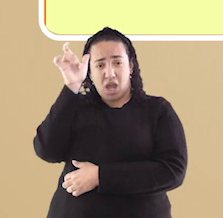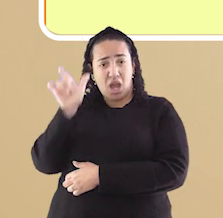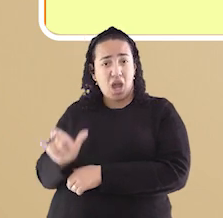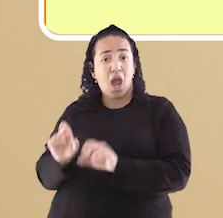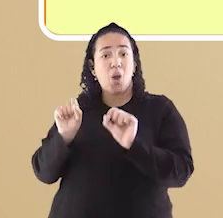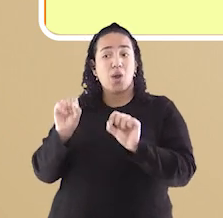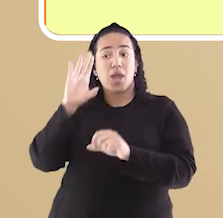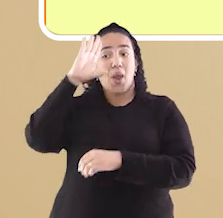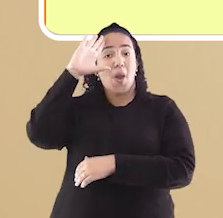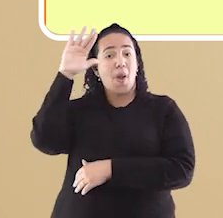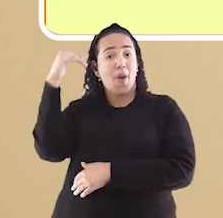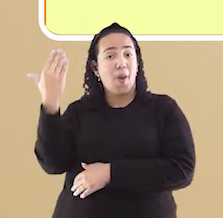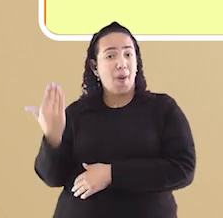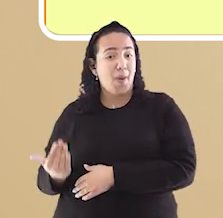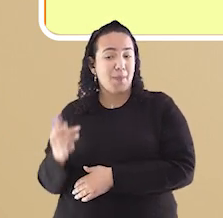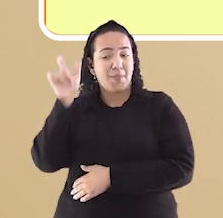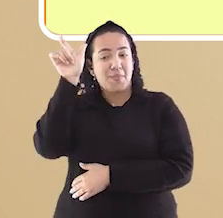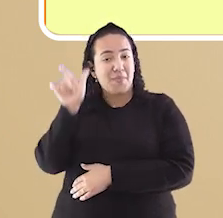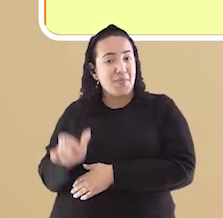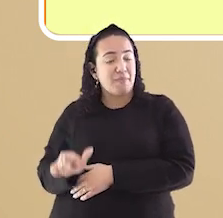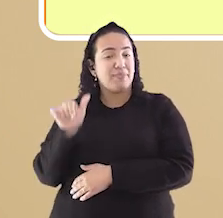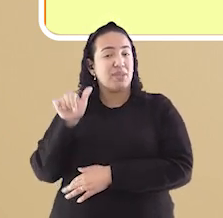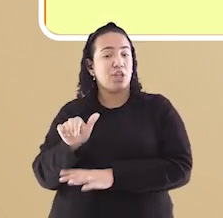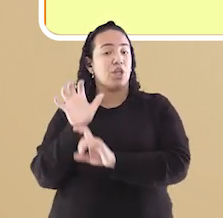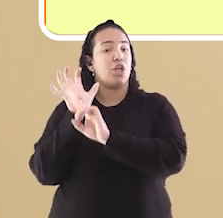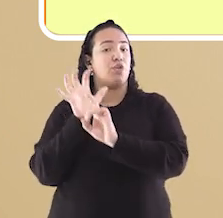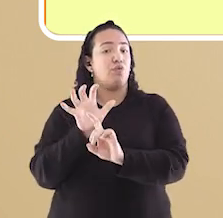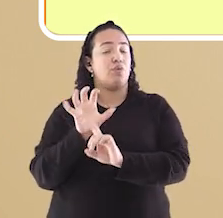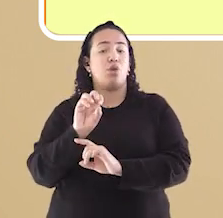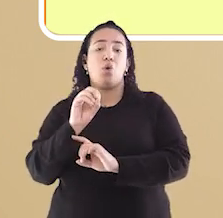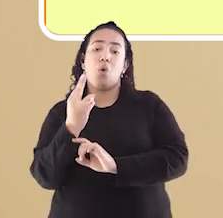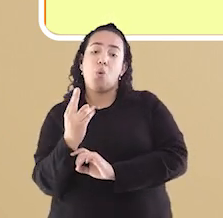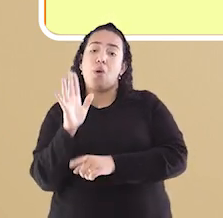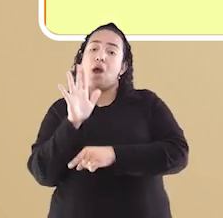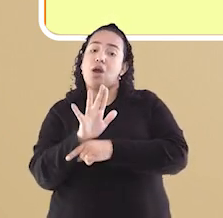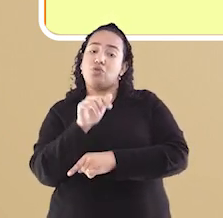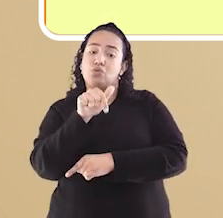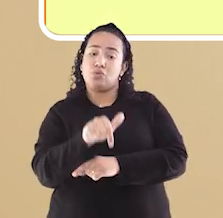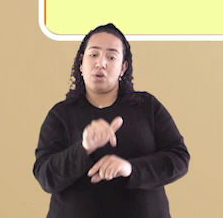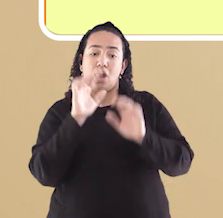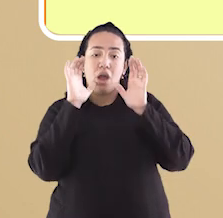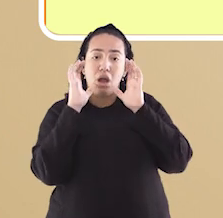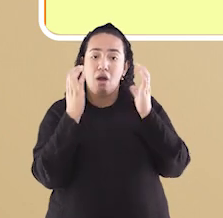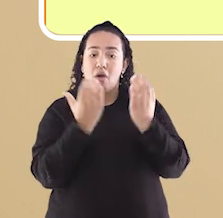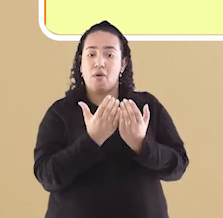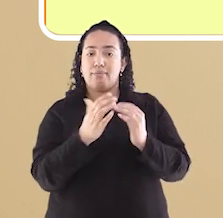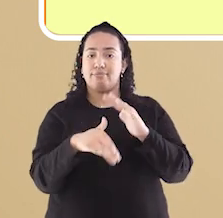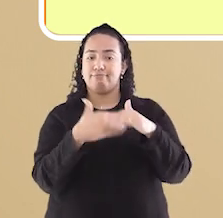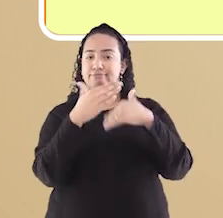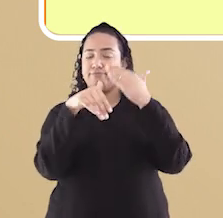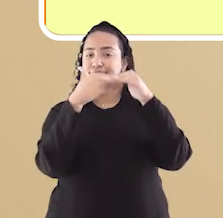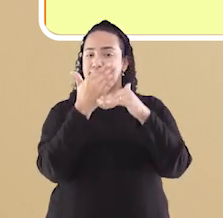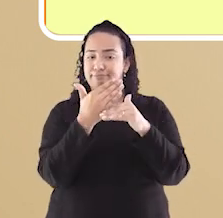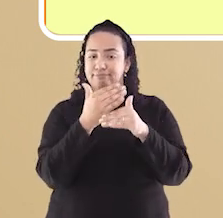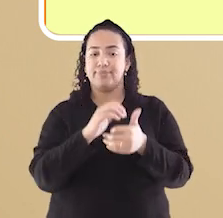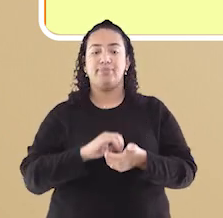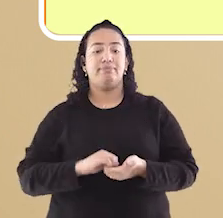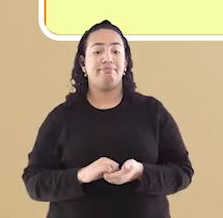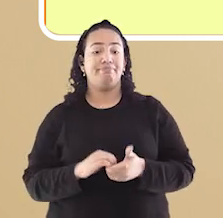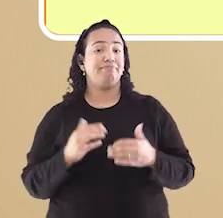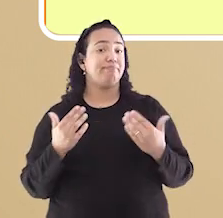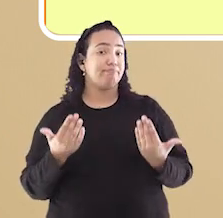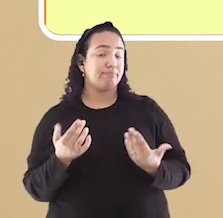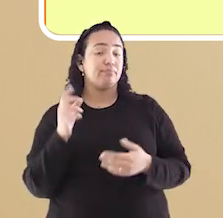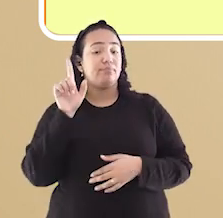à pessoa pela sua influência ou contribuição para o desenvolvimento da comunidade. Geralmente,